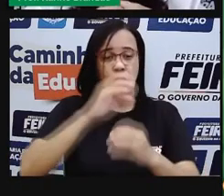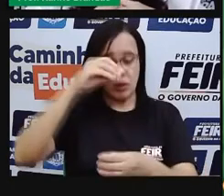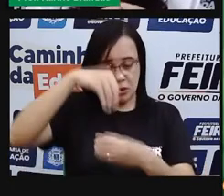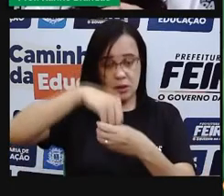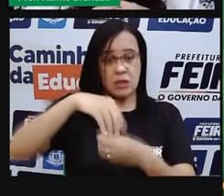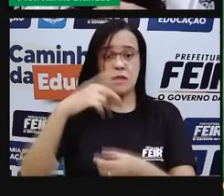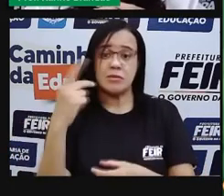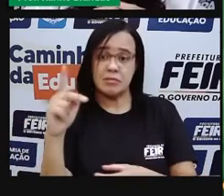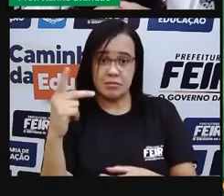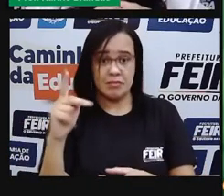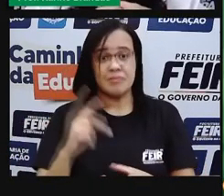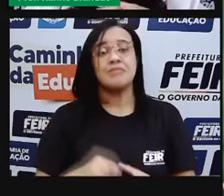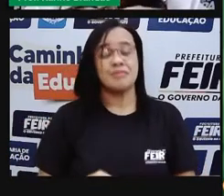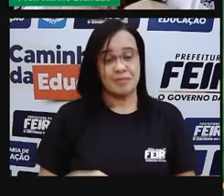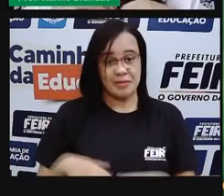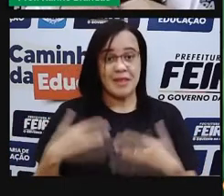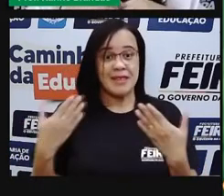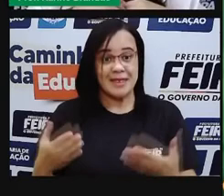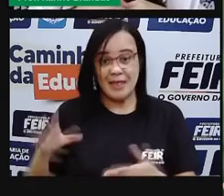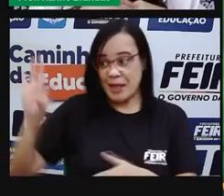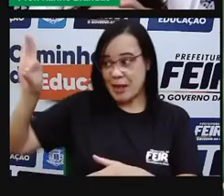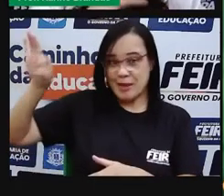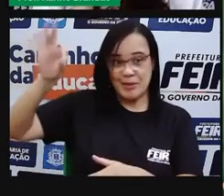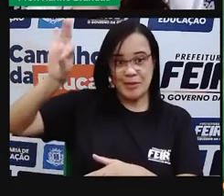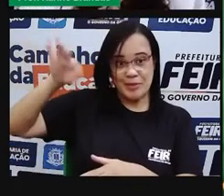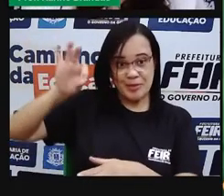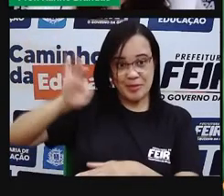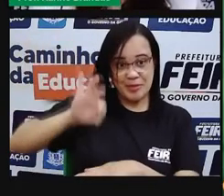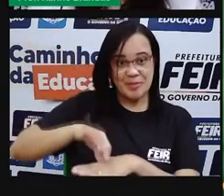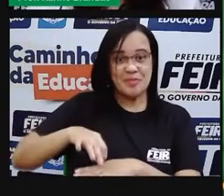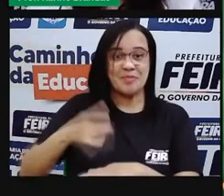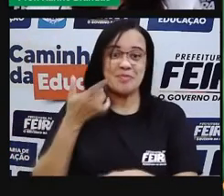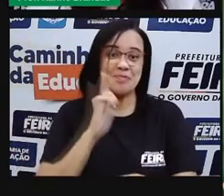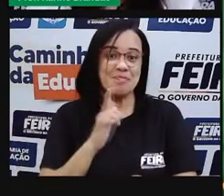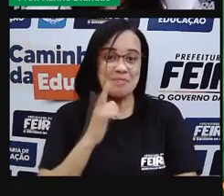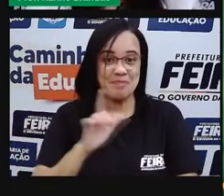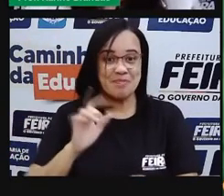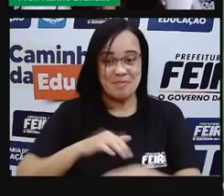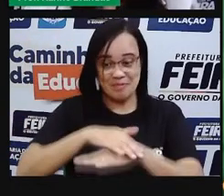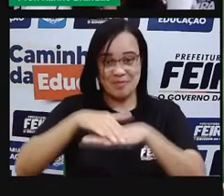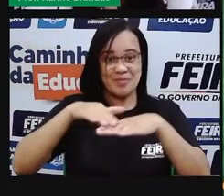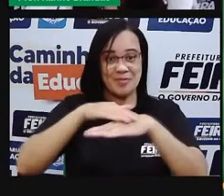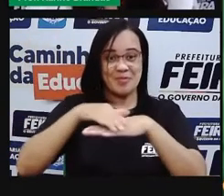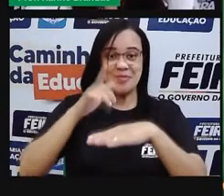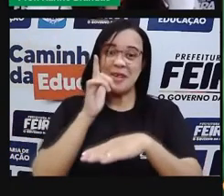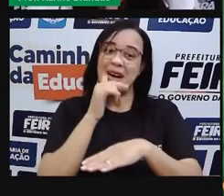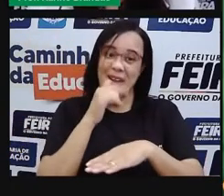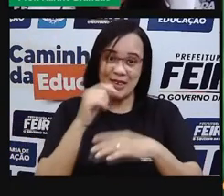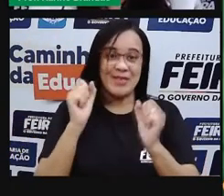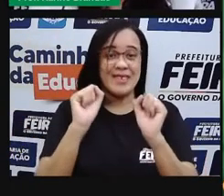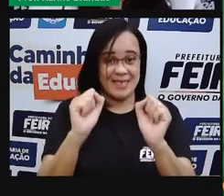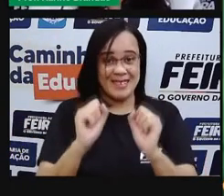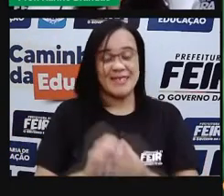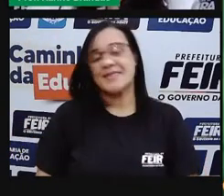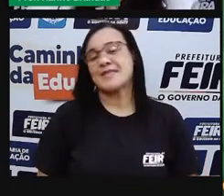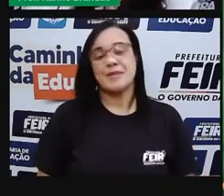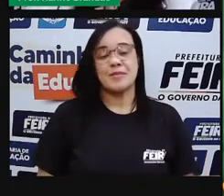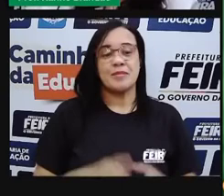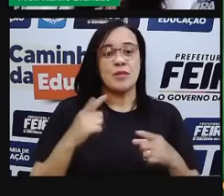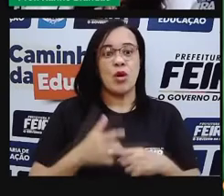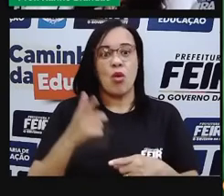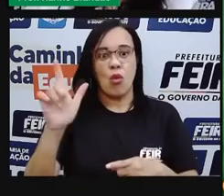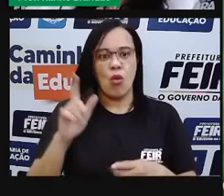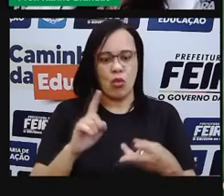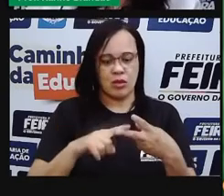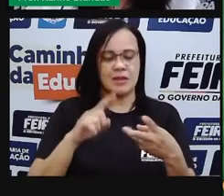esses animais, né? Eles consigam caminhar sobre a água. Uma outra propriedade da água, e aí já é